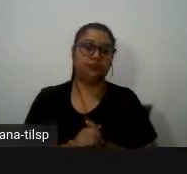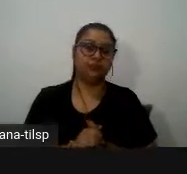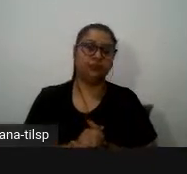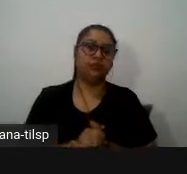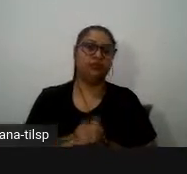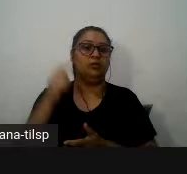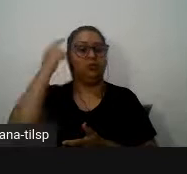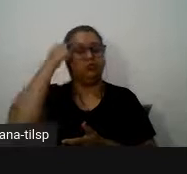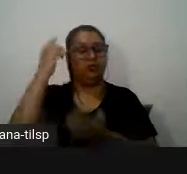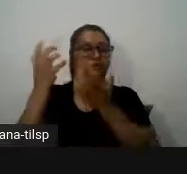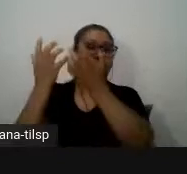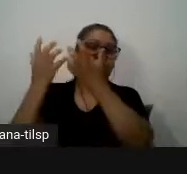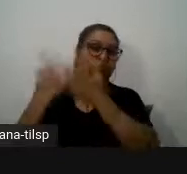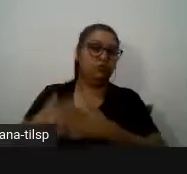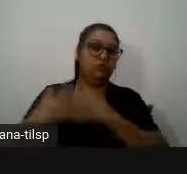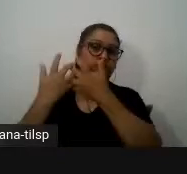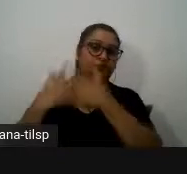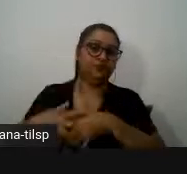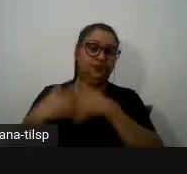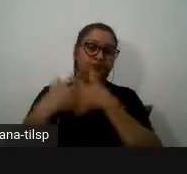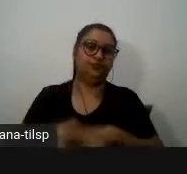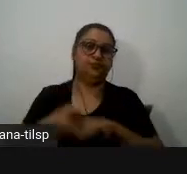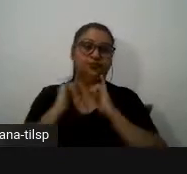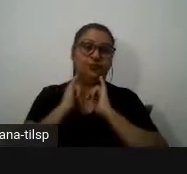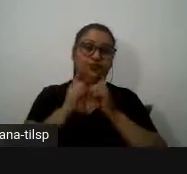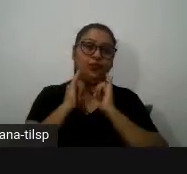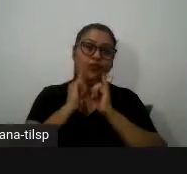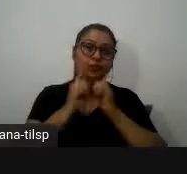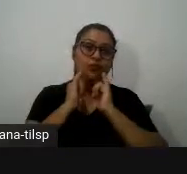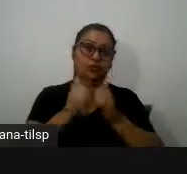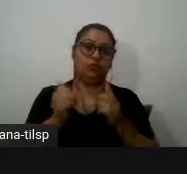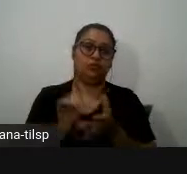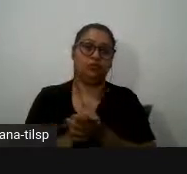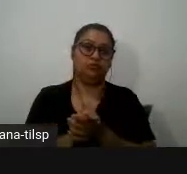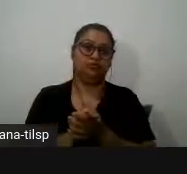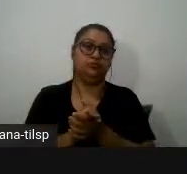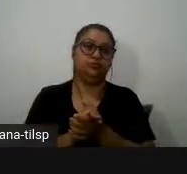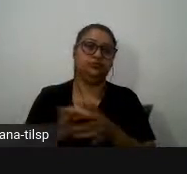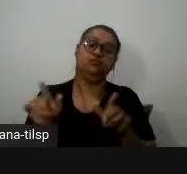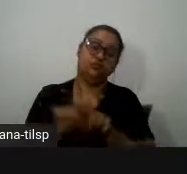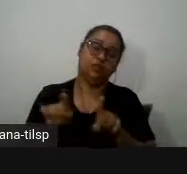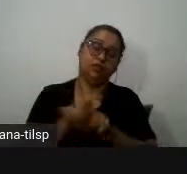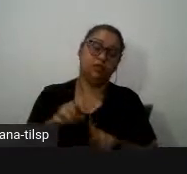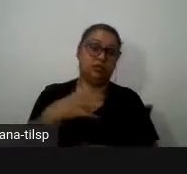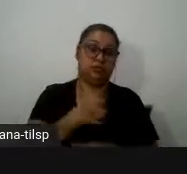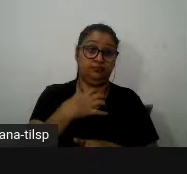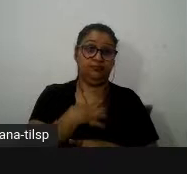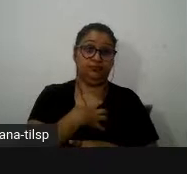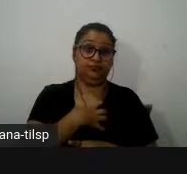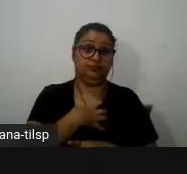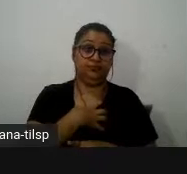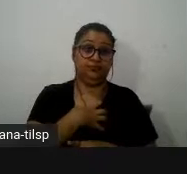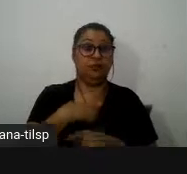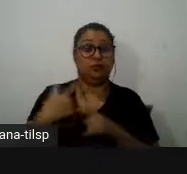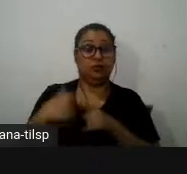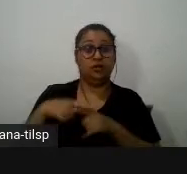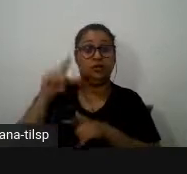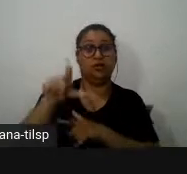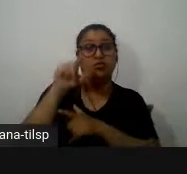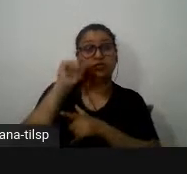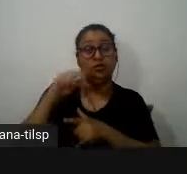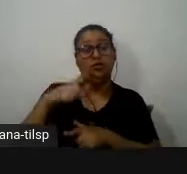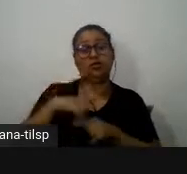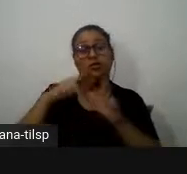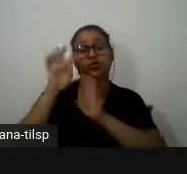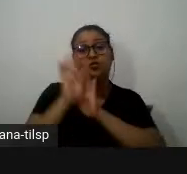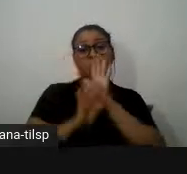reflexão com discussão e a partir depois do primeiro momento houve um segundo momento escolher um texto do estendal e com base nele